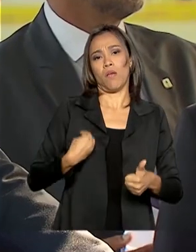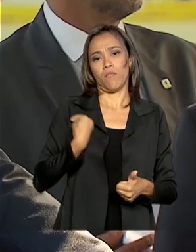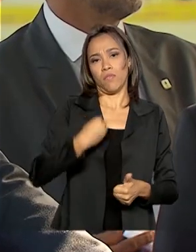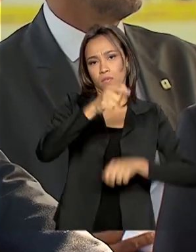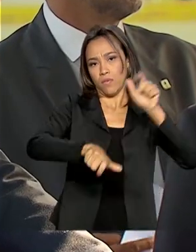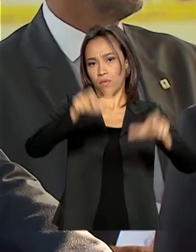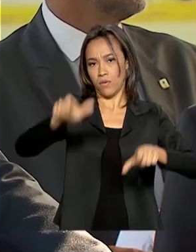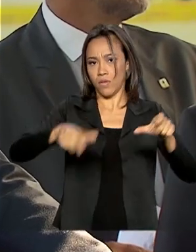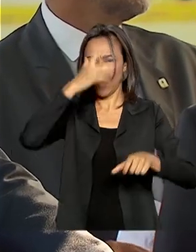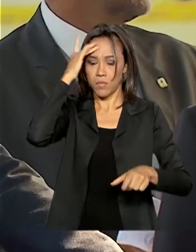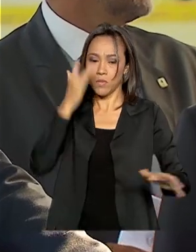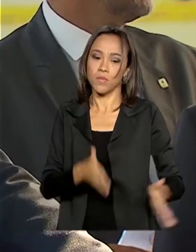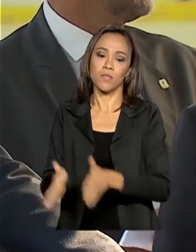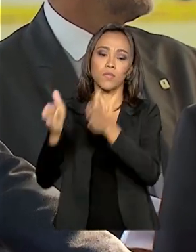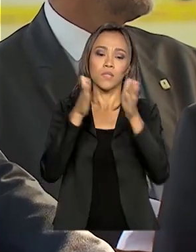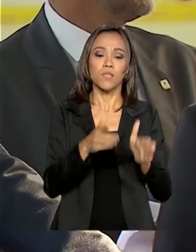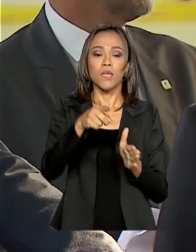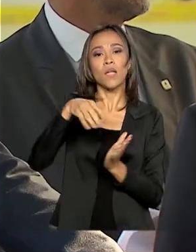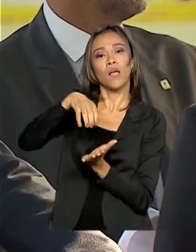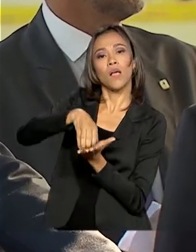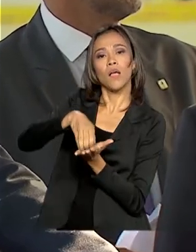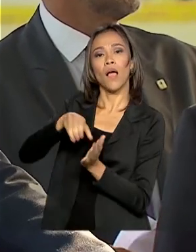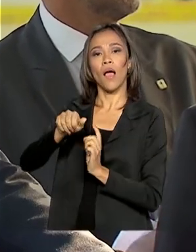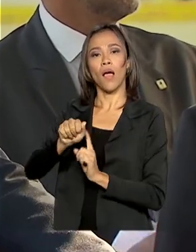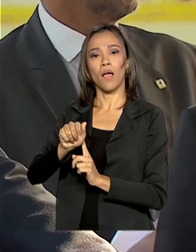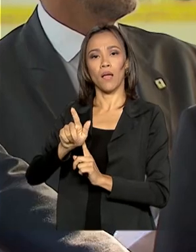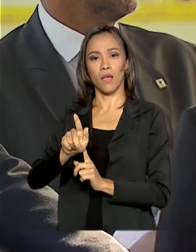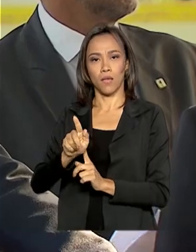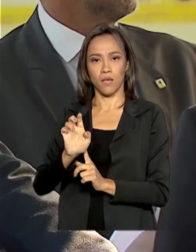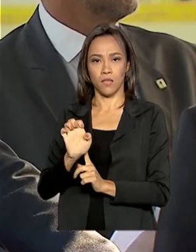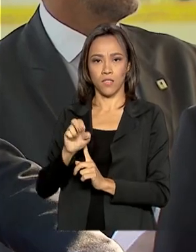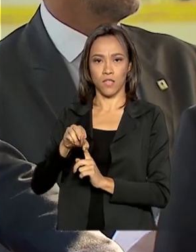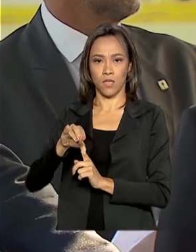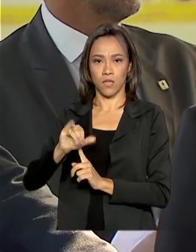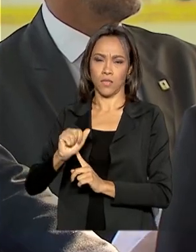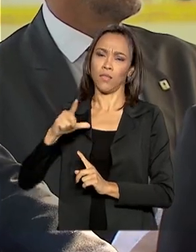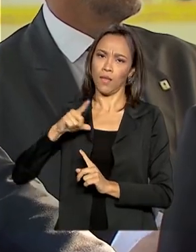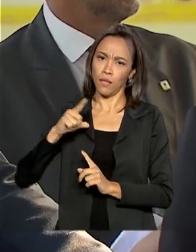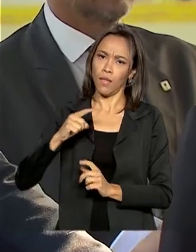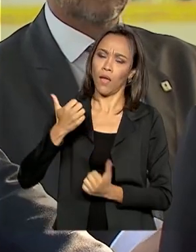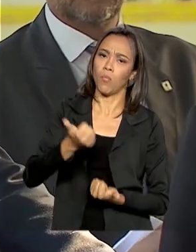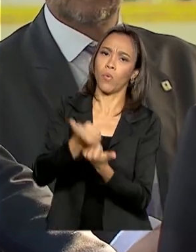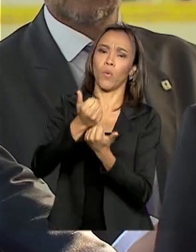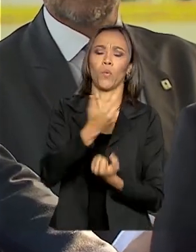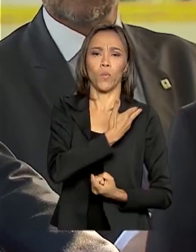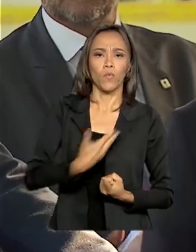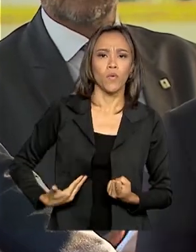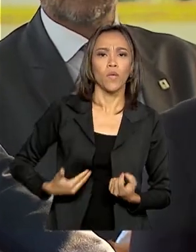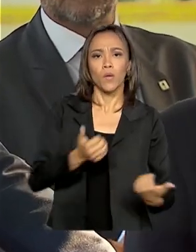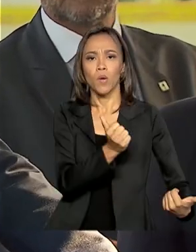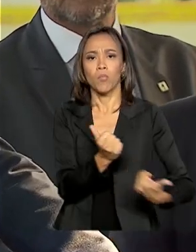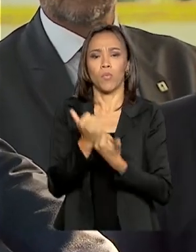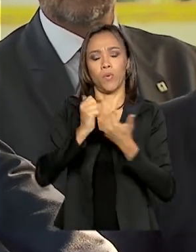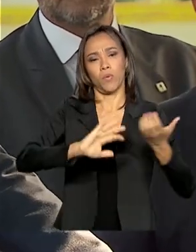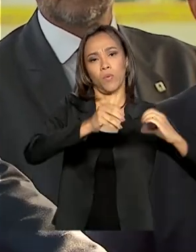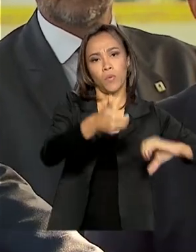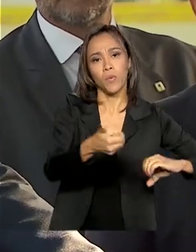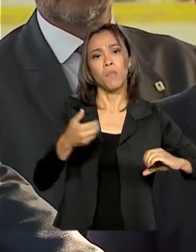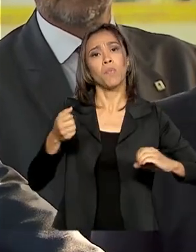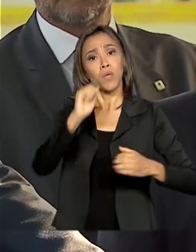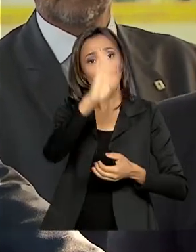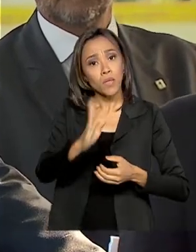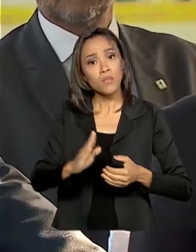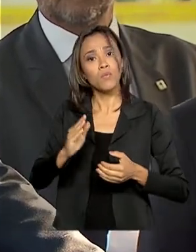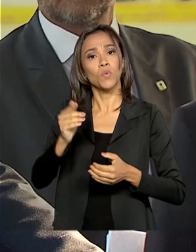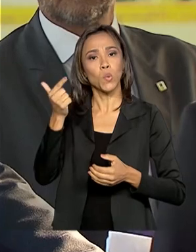As agências têm que funcionar, têm que ser desburocratizadas, têm que ter apoio do governo, têm que ter apoio do parlamento, para a botar o Brasil para frente.